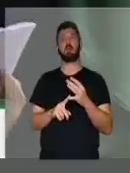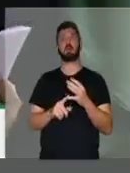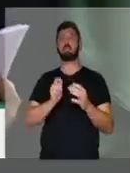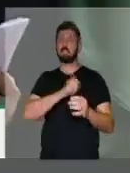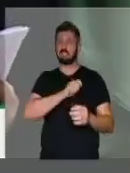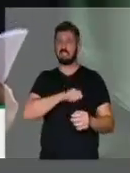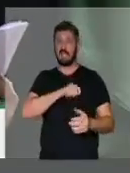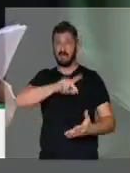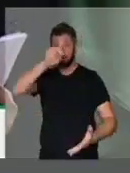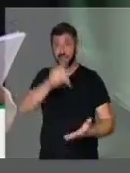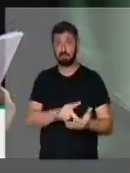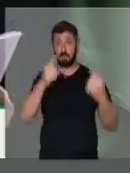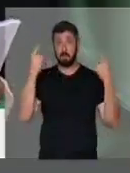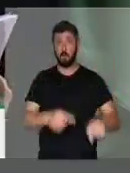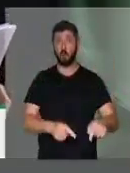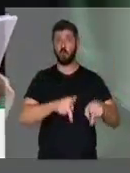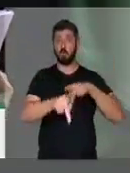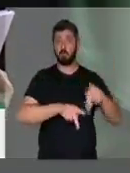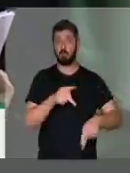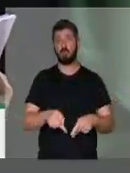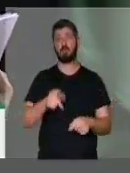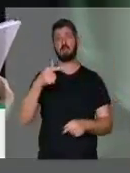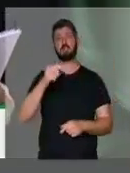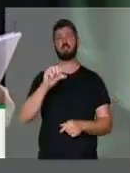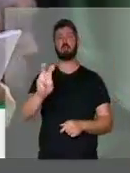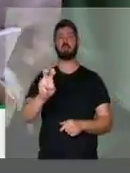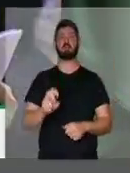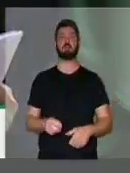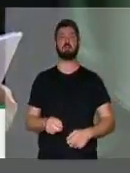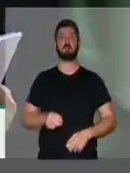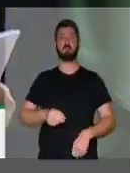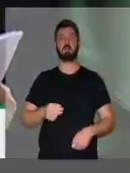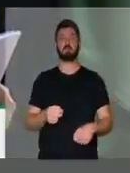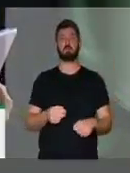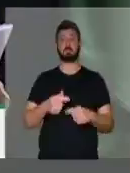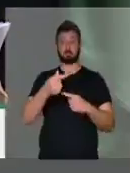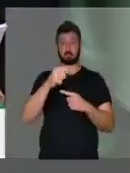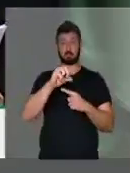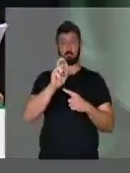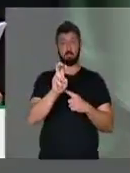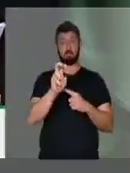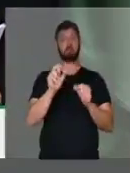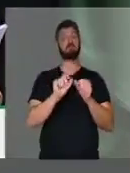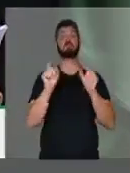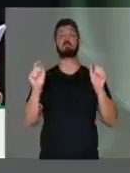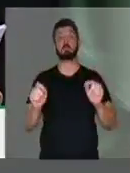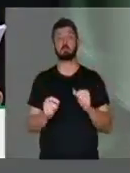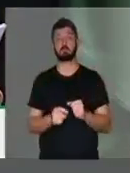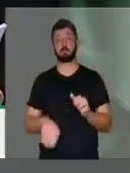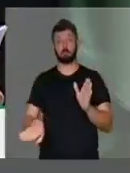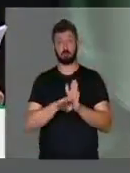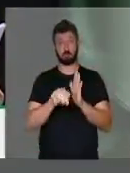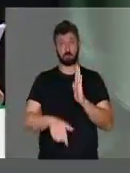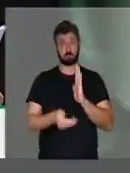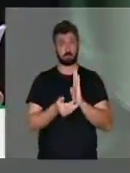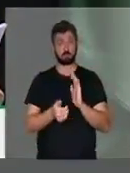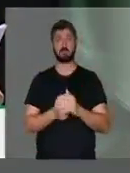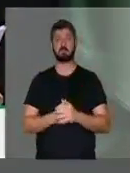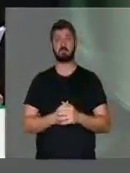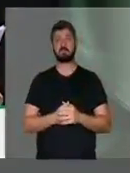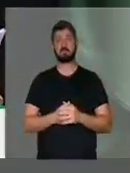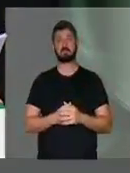Sacanagem mesmo com o povo brasileiro é a 795. A 795 que veio para essa casa,